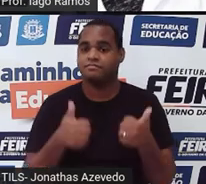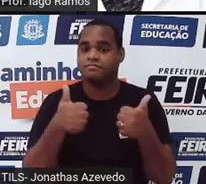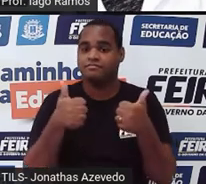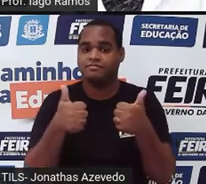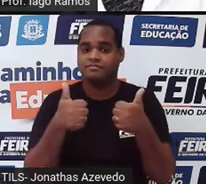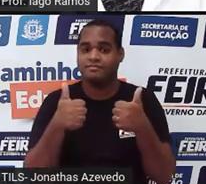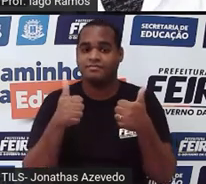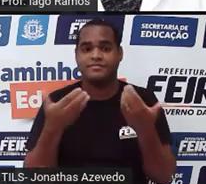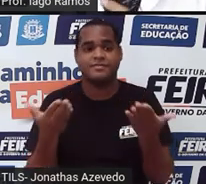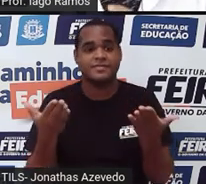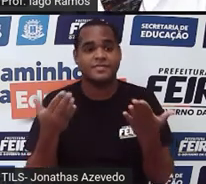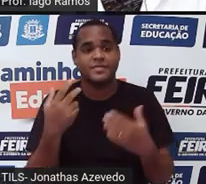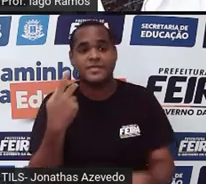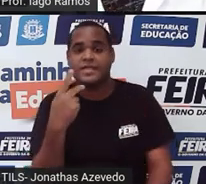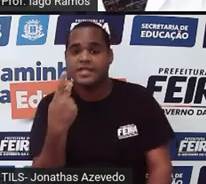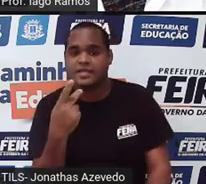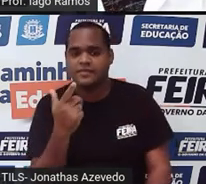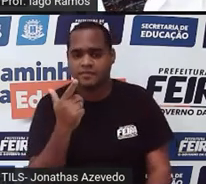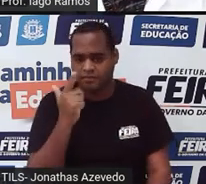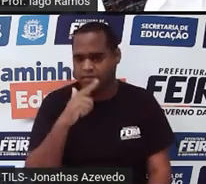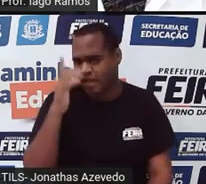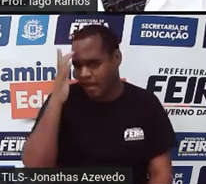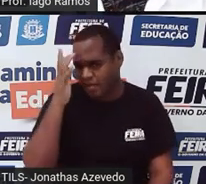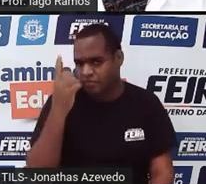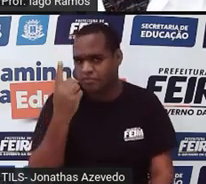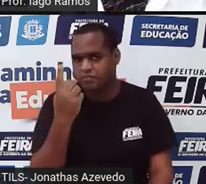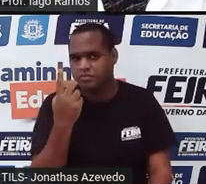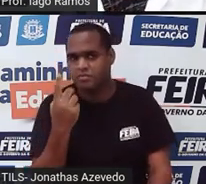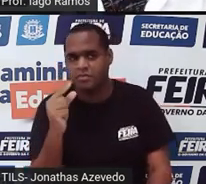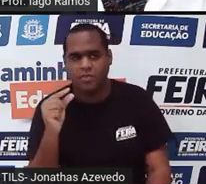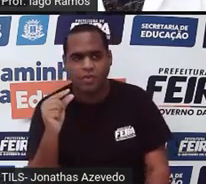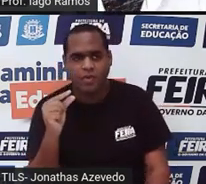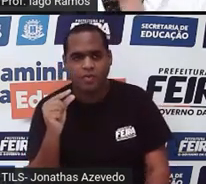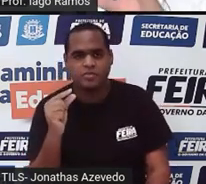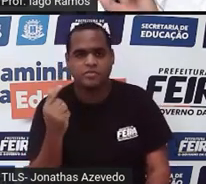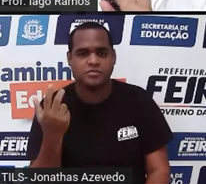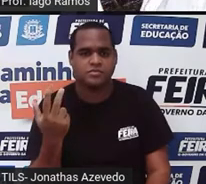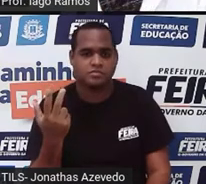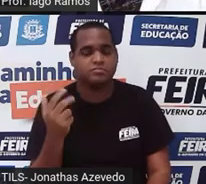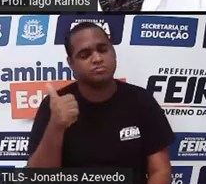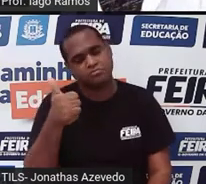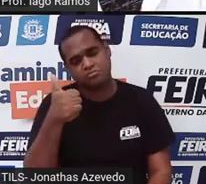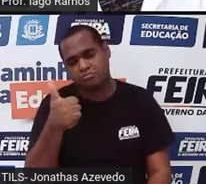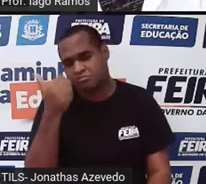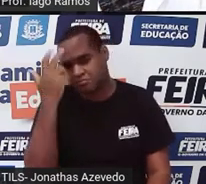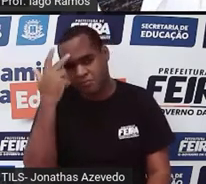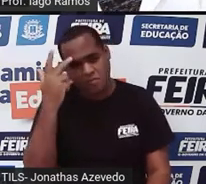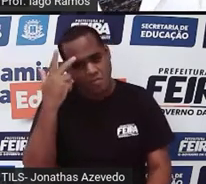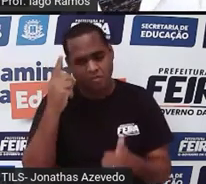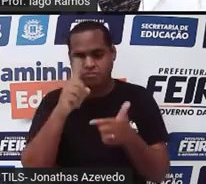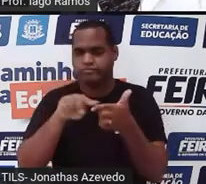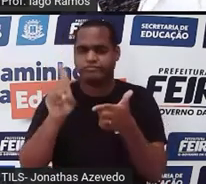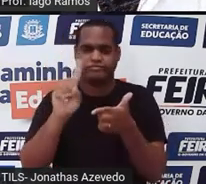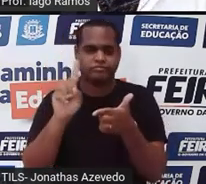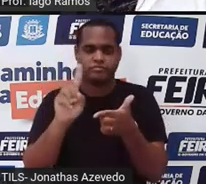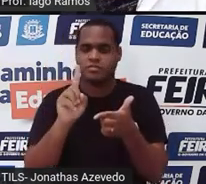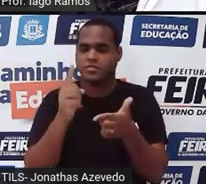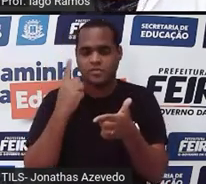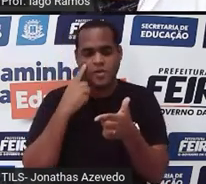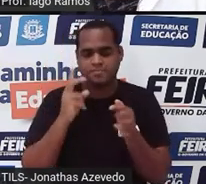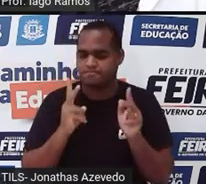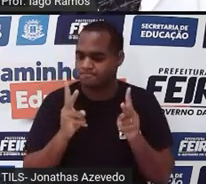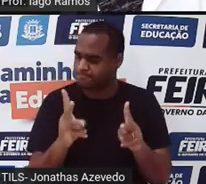Prontinho. E aí? Você acha que foi o número um? Foi pouca coisa? Tudo bem, não tem problema. A gente vai